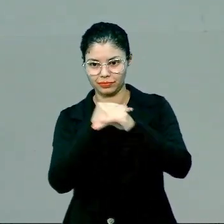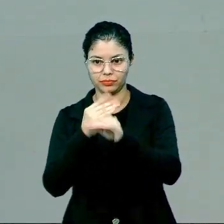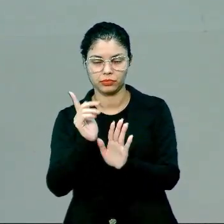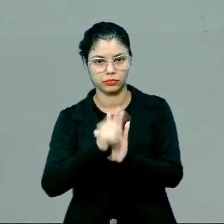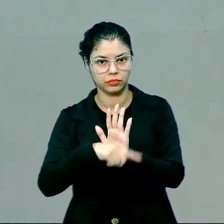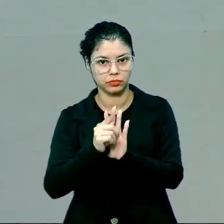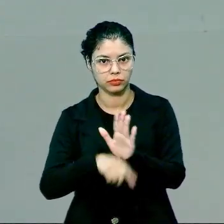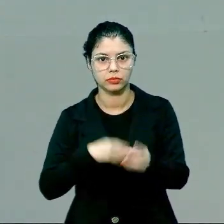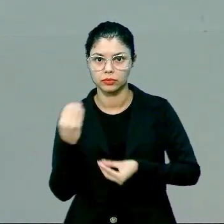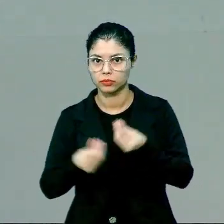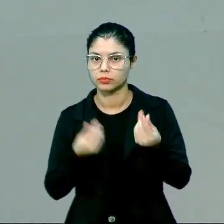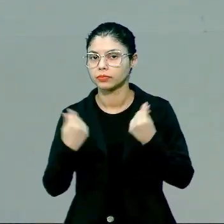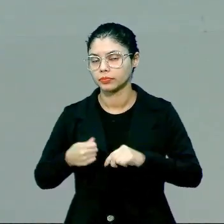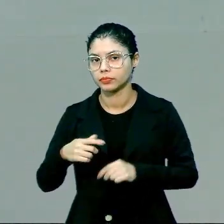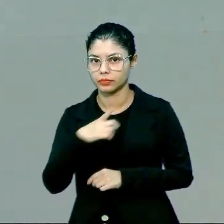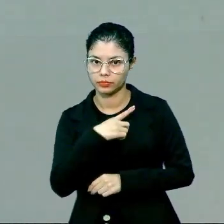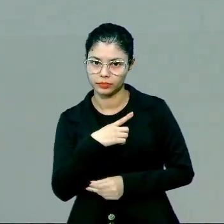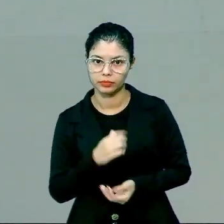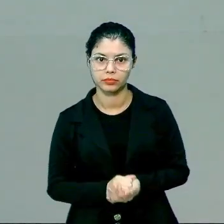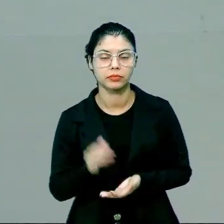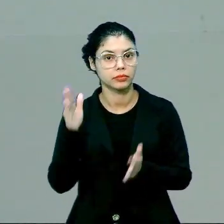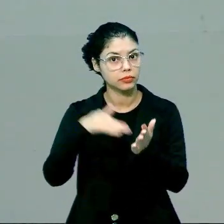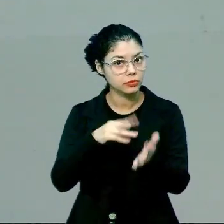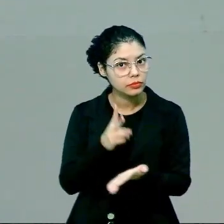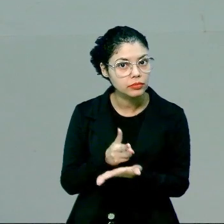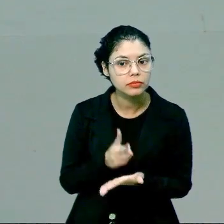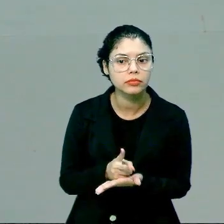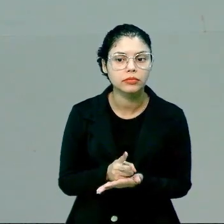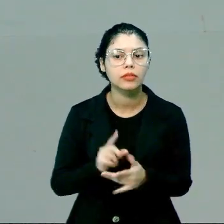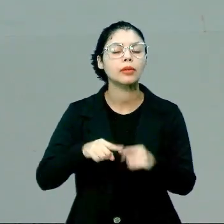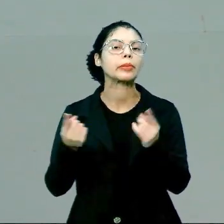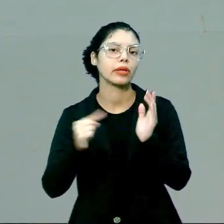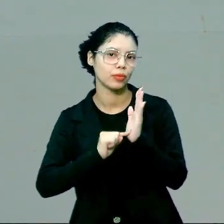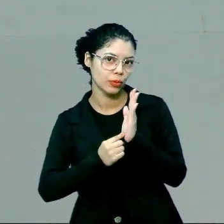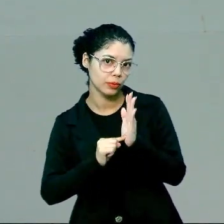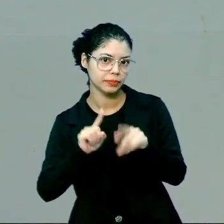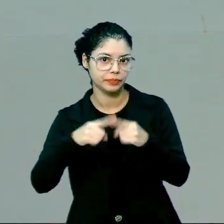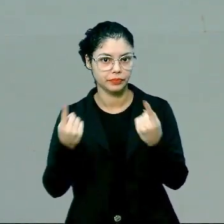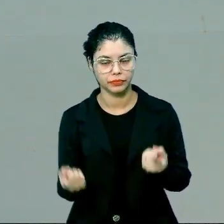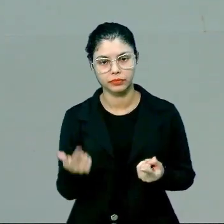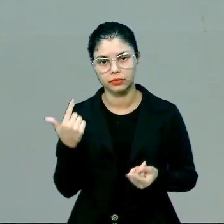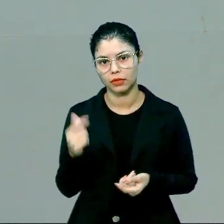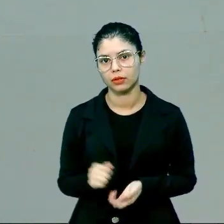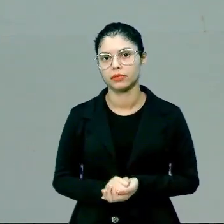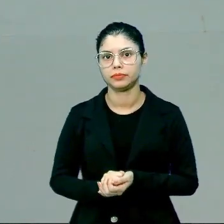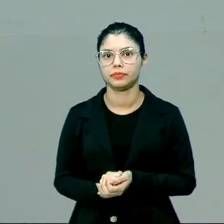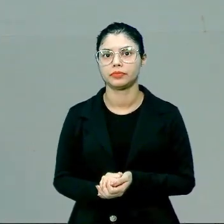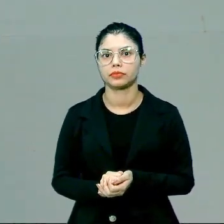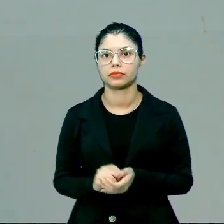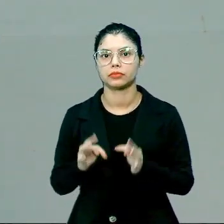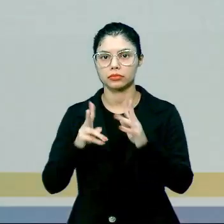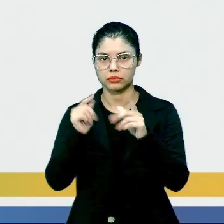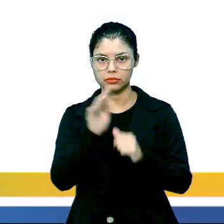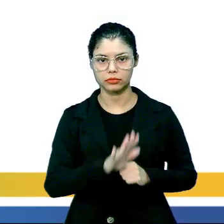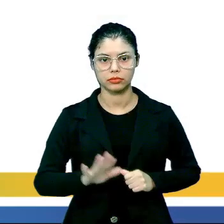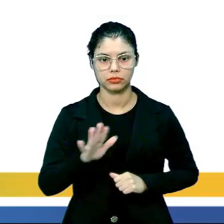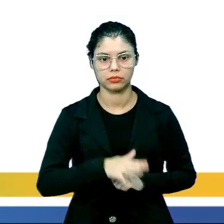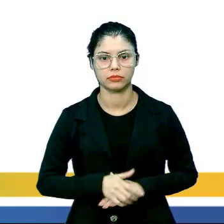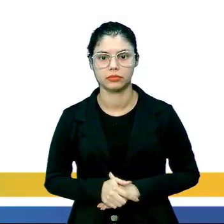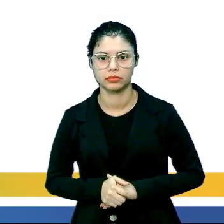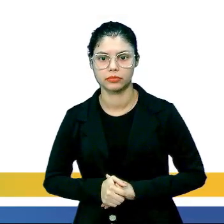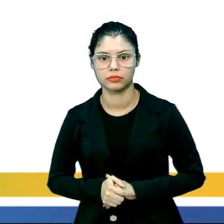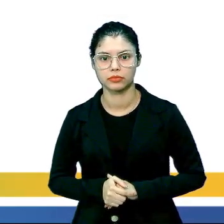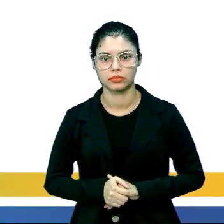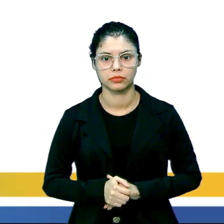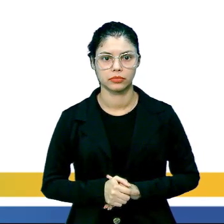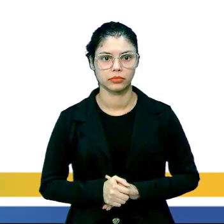gêneros como deveria existir, até existe até um certo ponto, porém não de forma integral. E aí